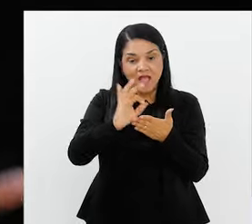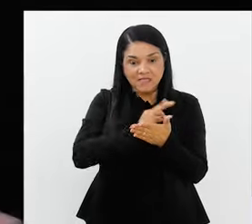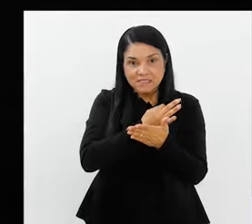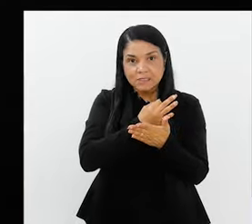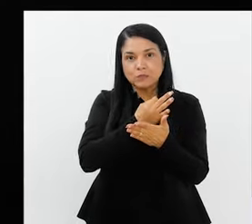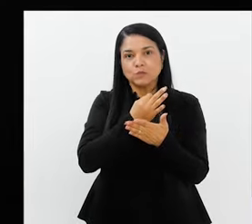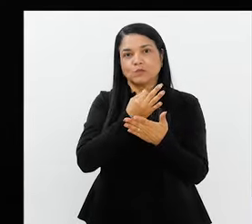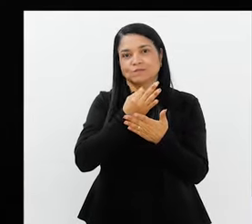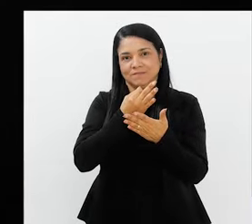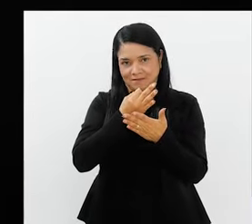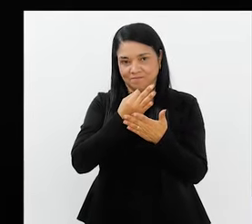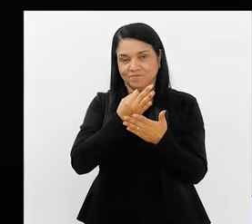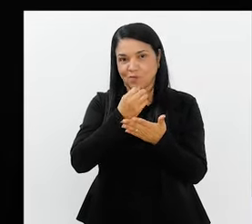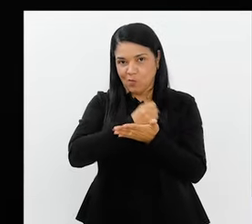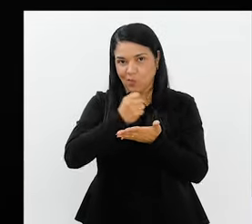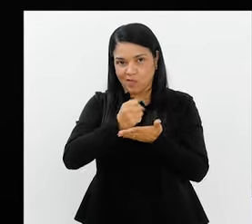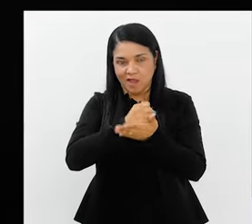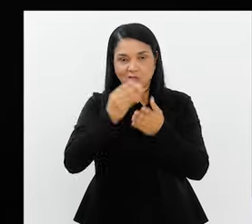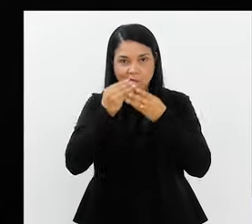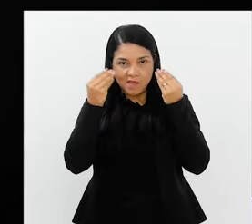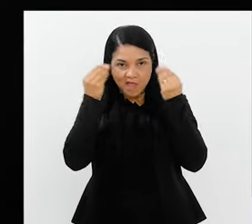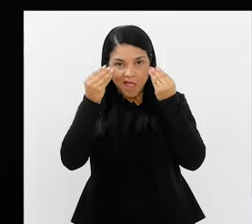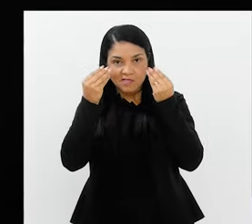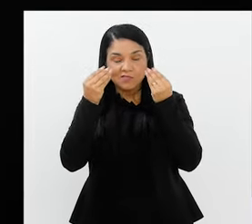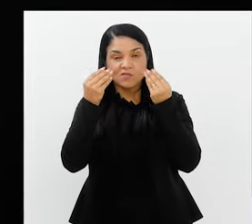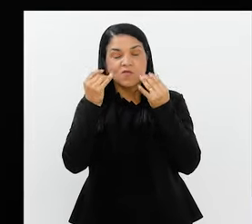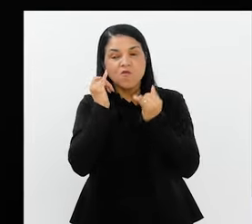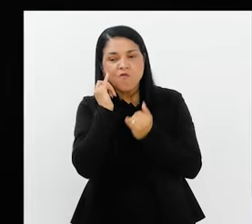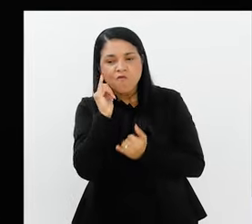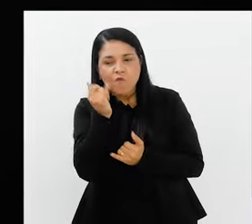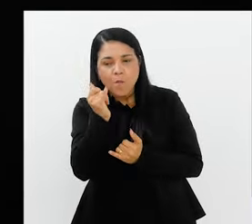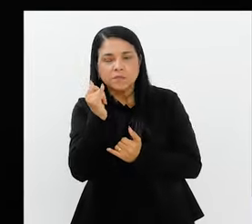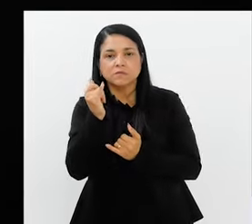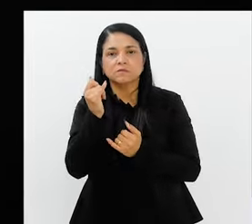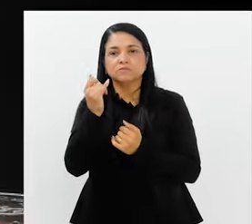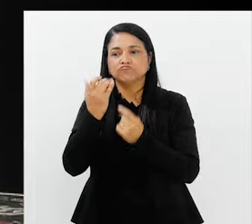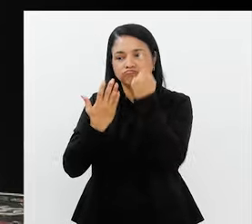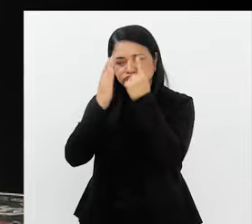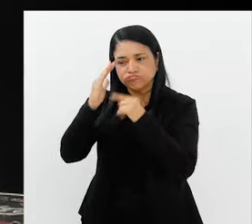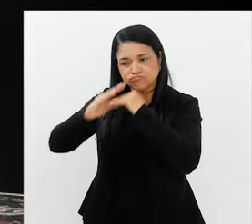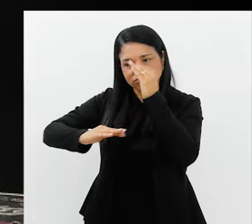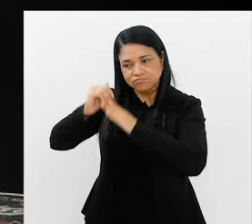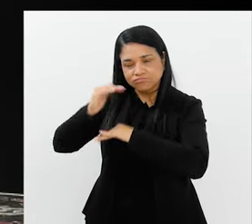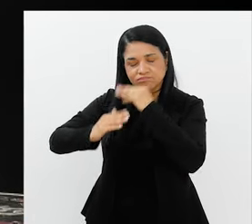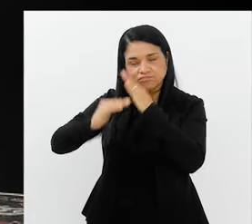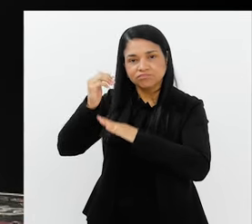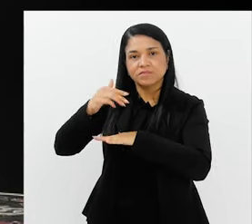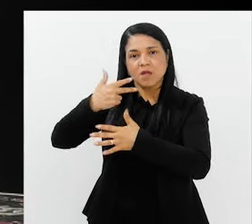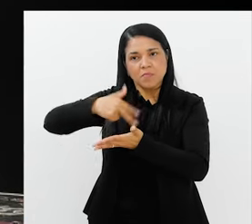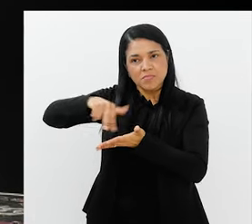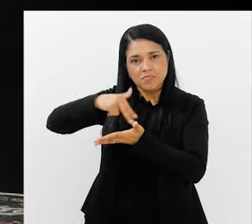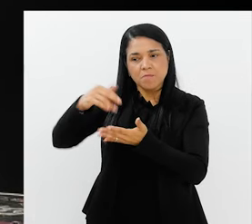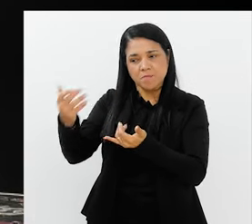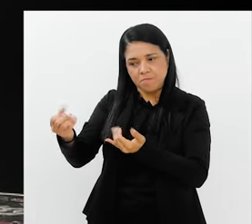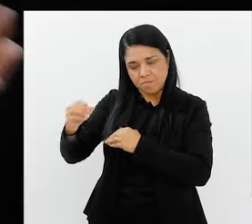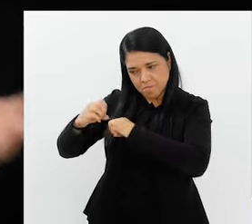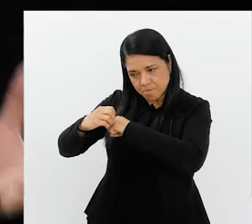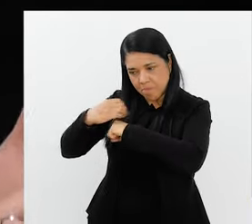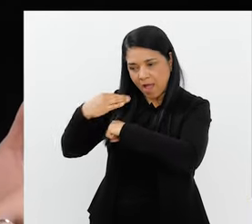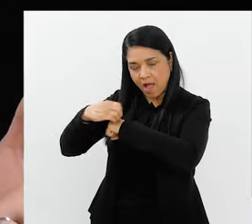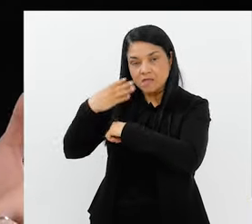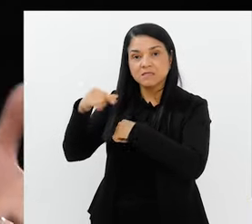a maquiagem, tenho as informações que o carnavalesco ou os coreógrafos me passam, a gente